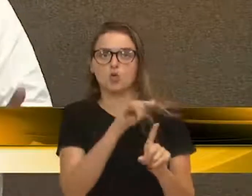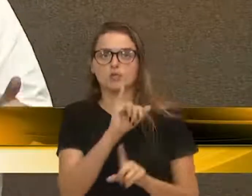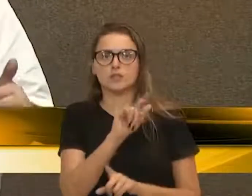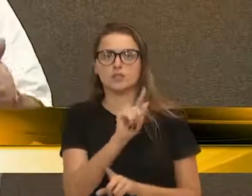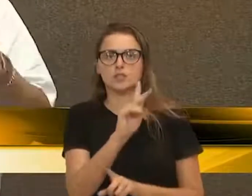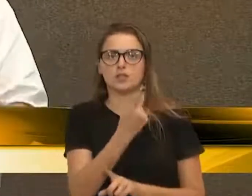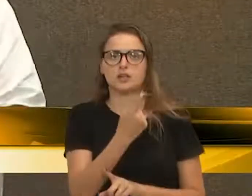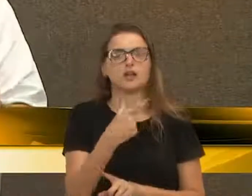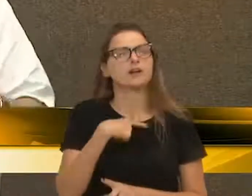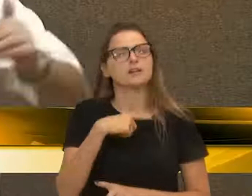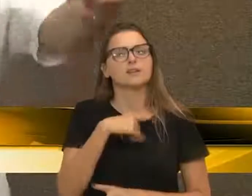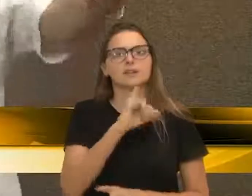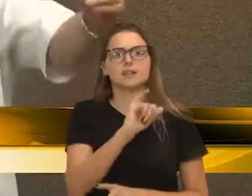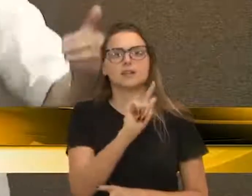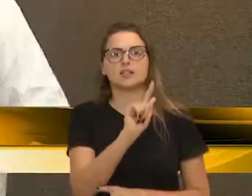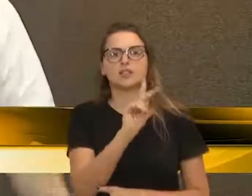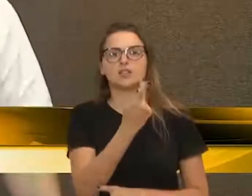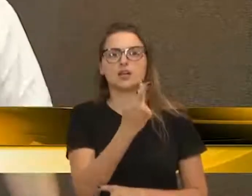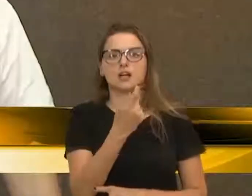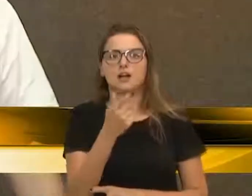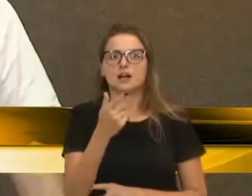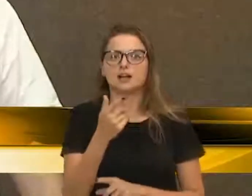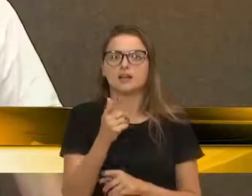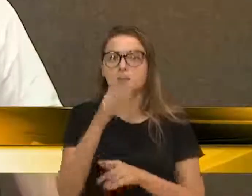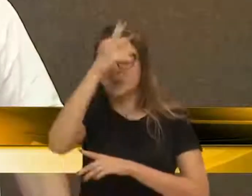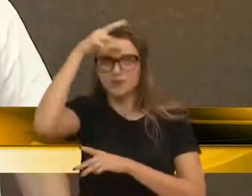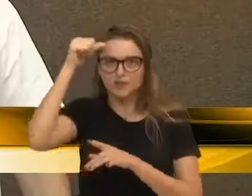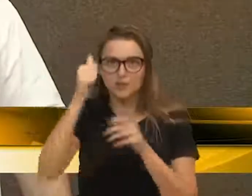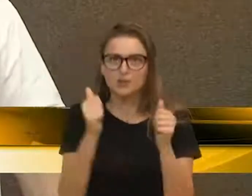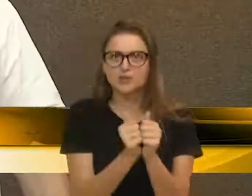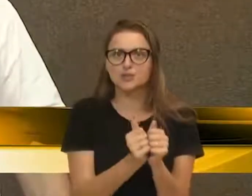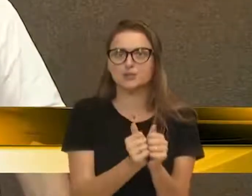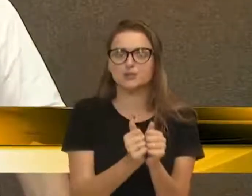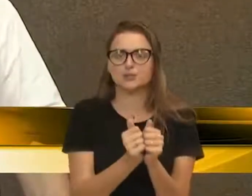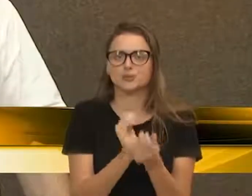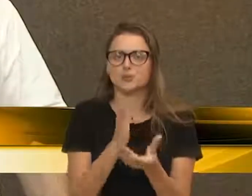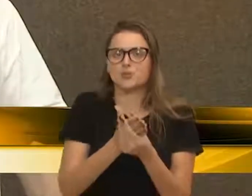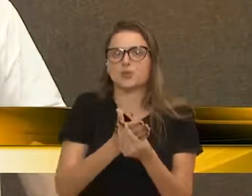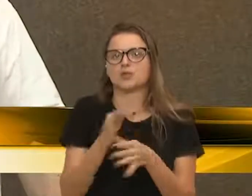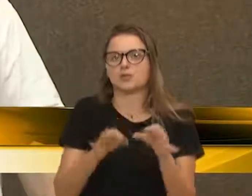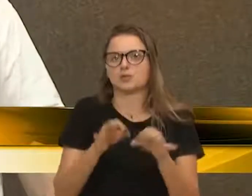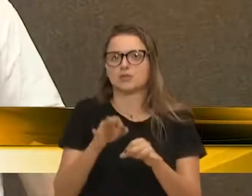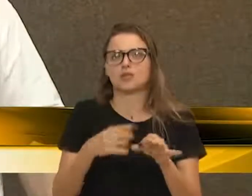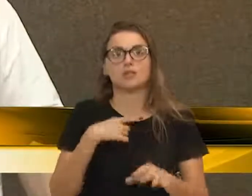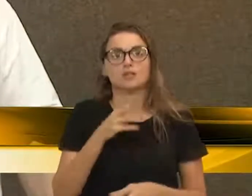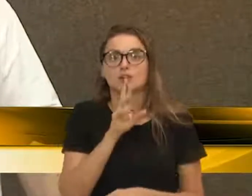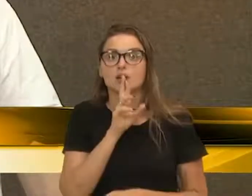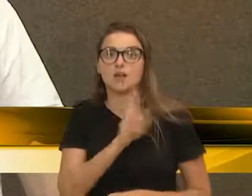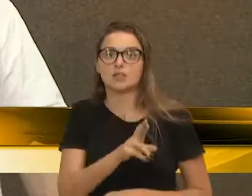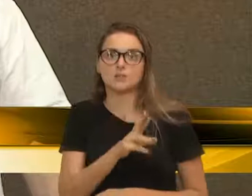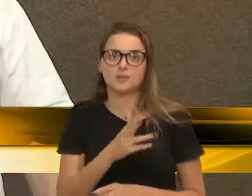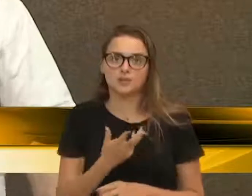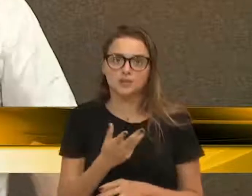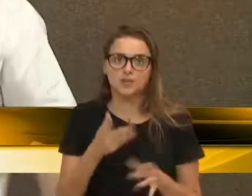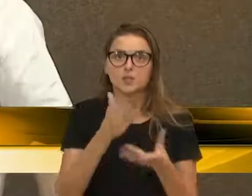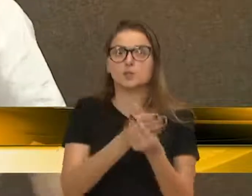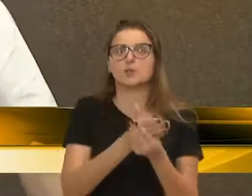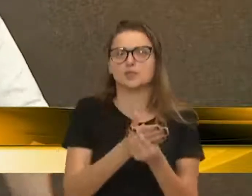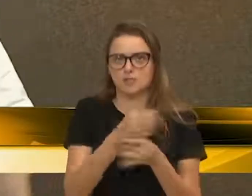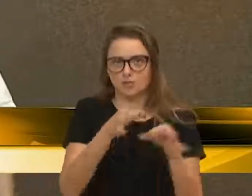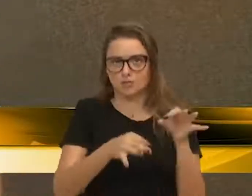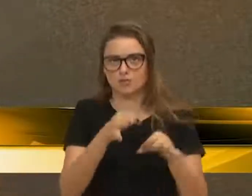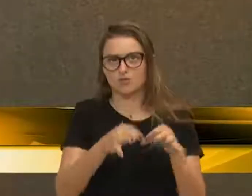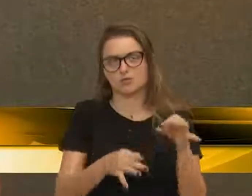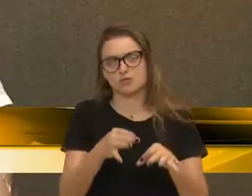vai ter lá IGH e município de Caxias do Sul, que vai responder solidariamente por isso. Então, nesse